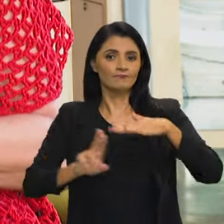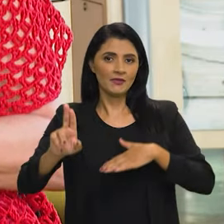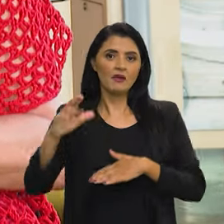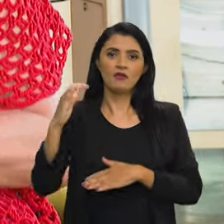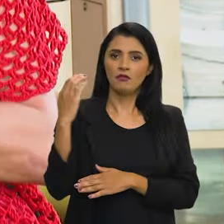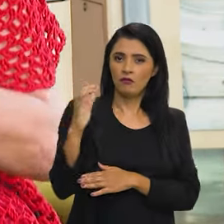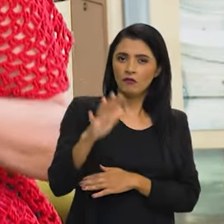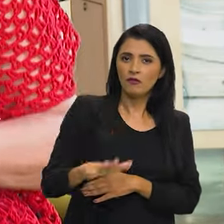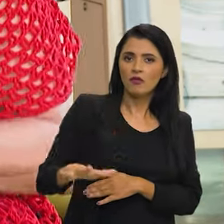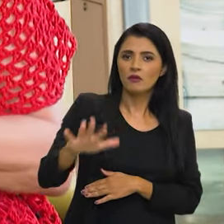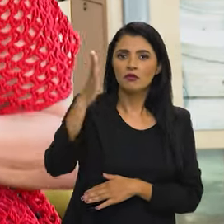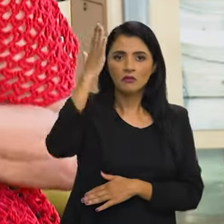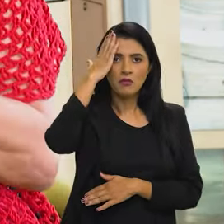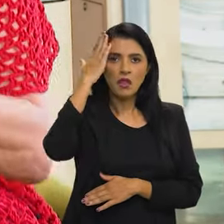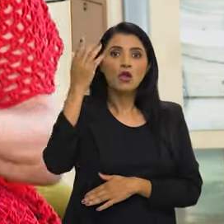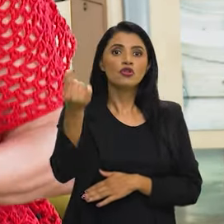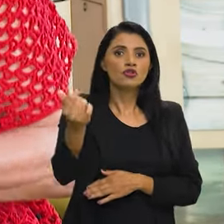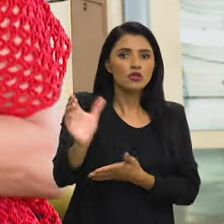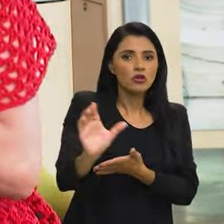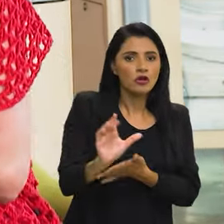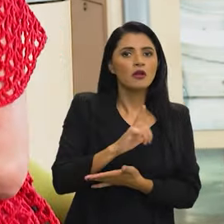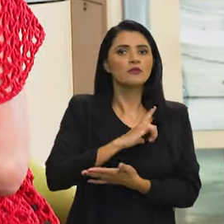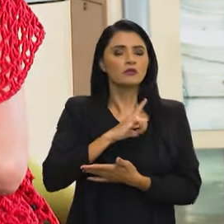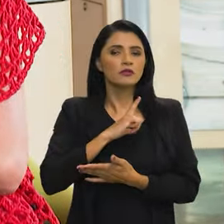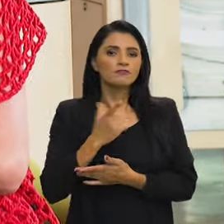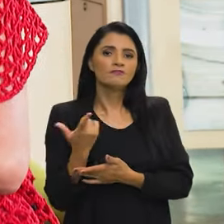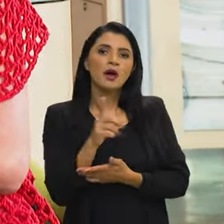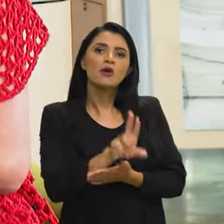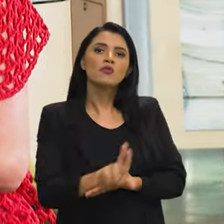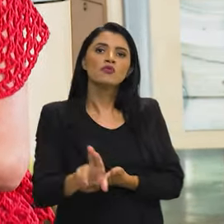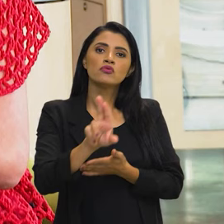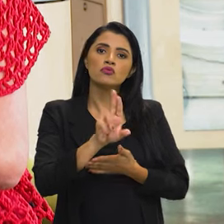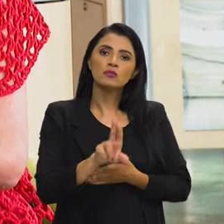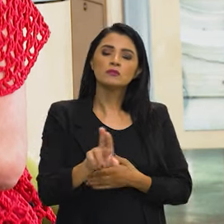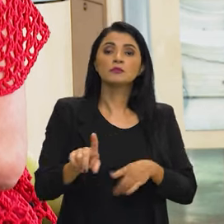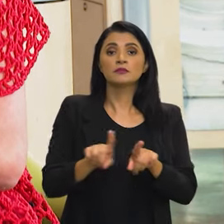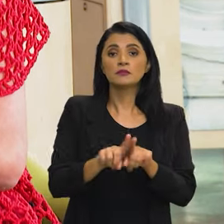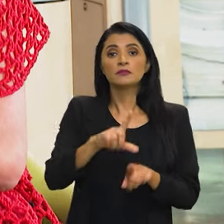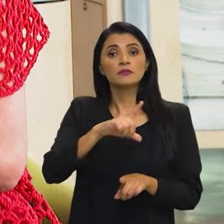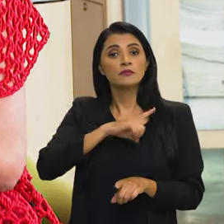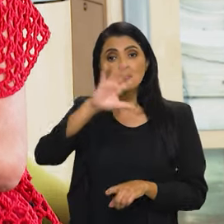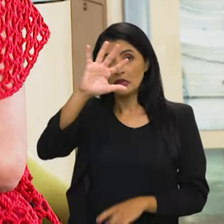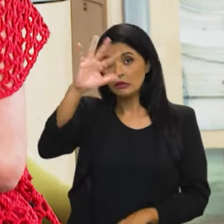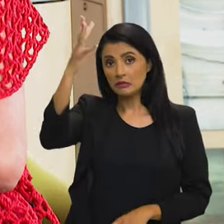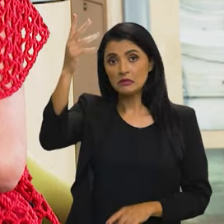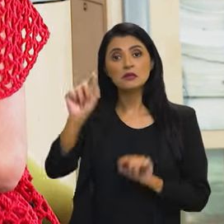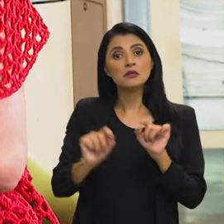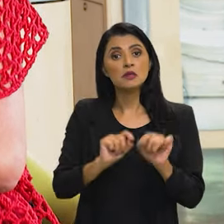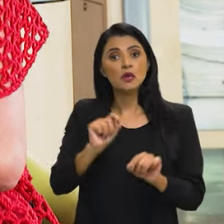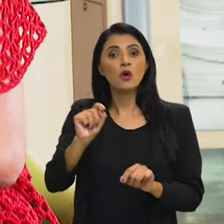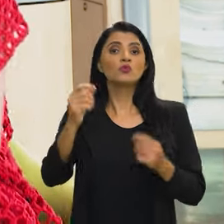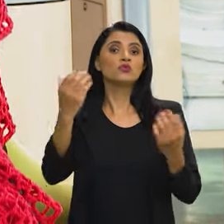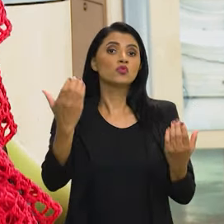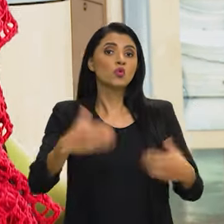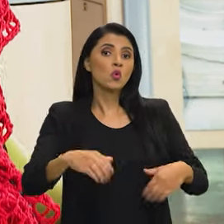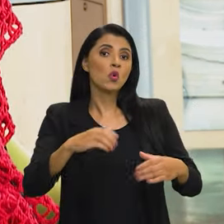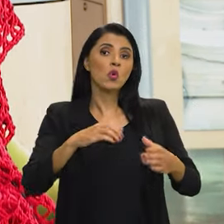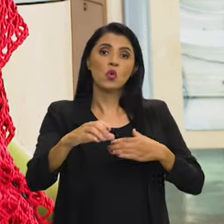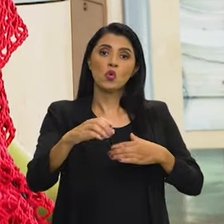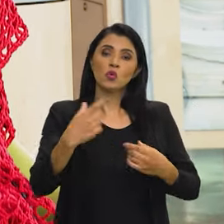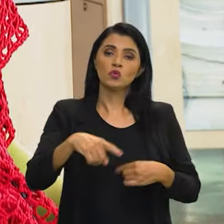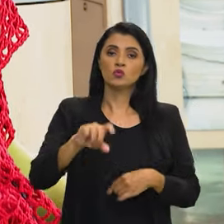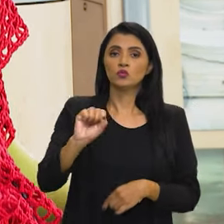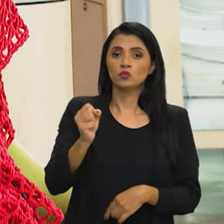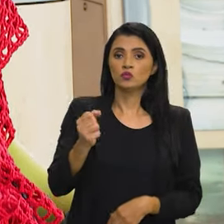científica, sabendo que, portanto, tinha recursos para poder aplicar. Houve também a decisão do concurso público,